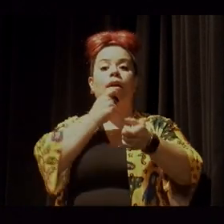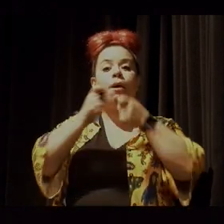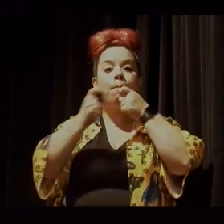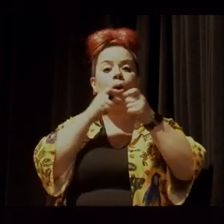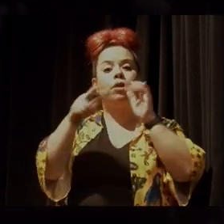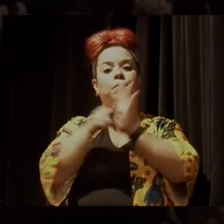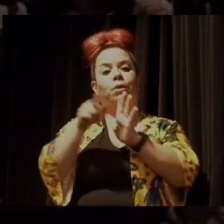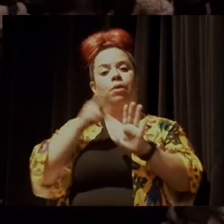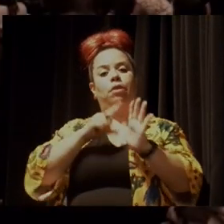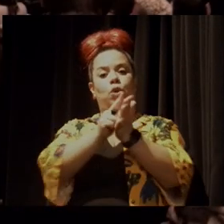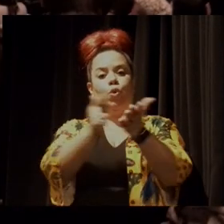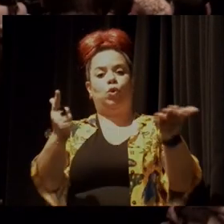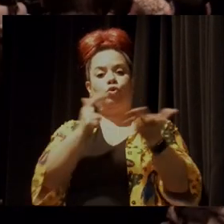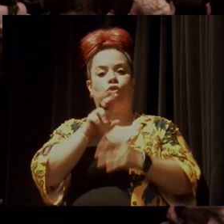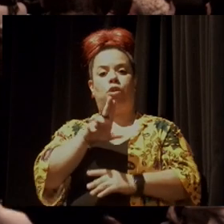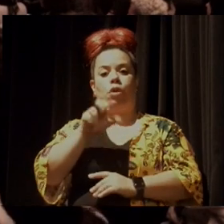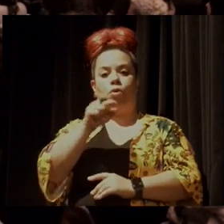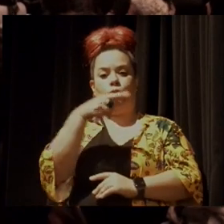USP.